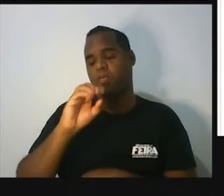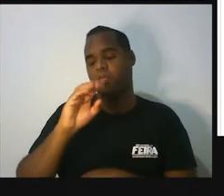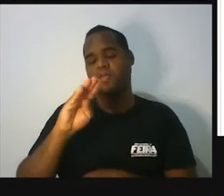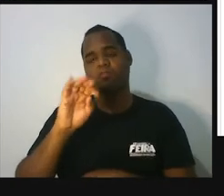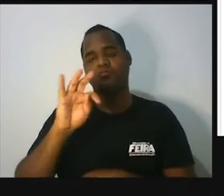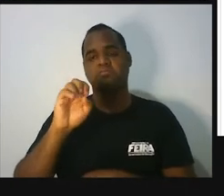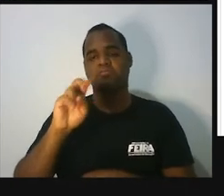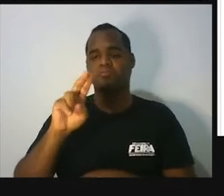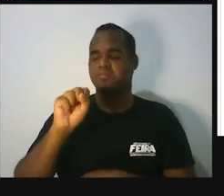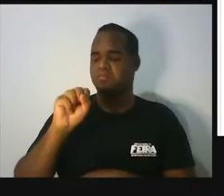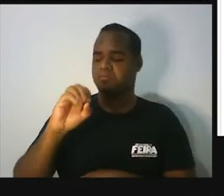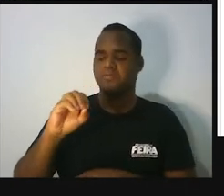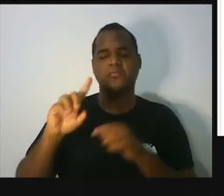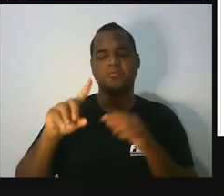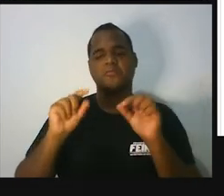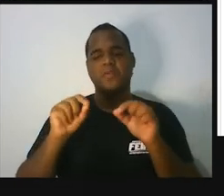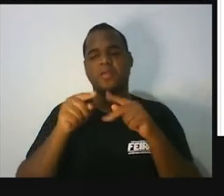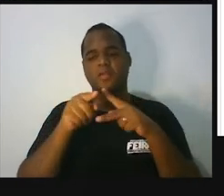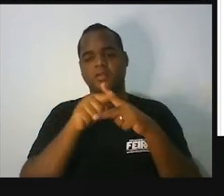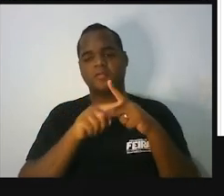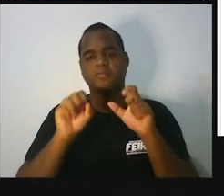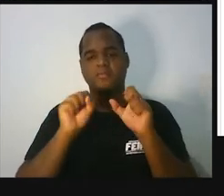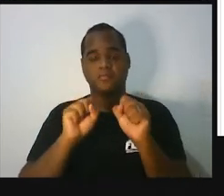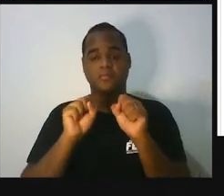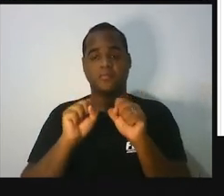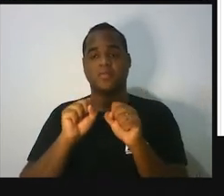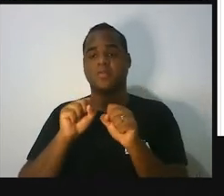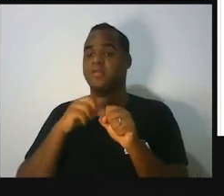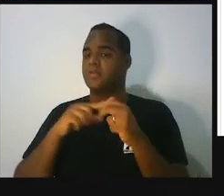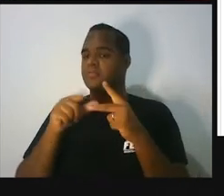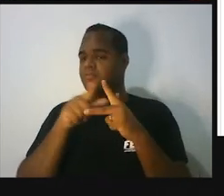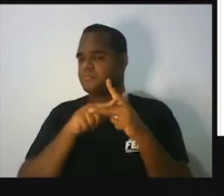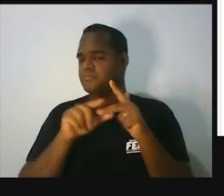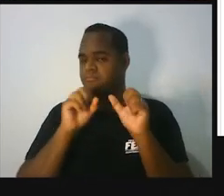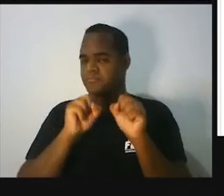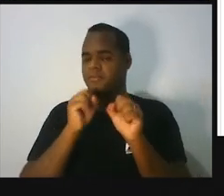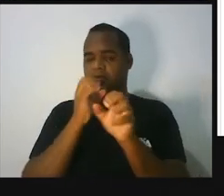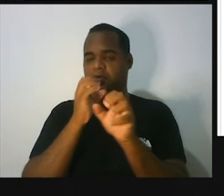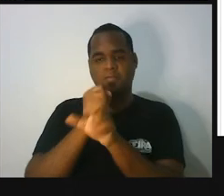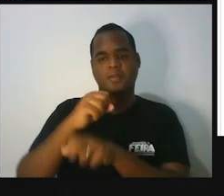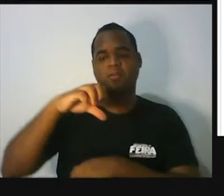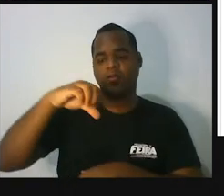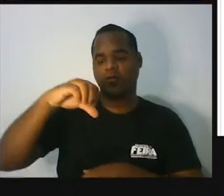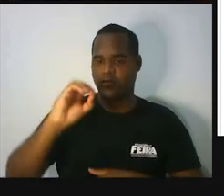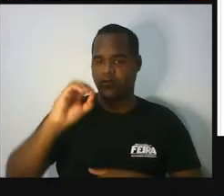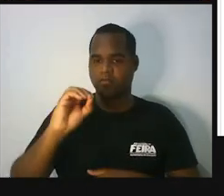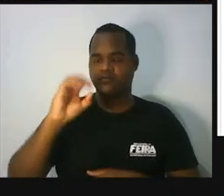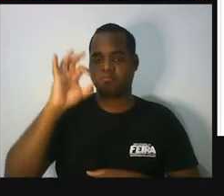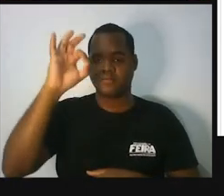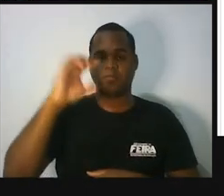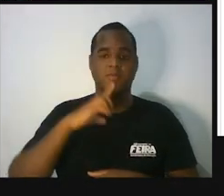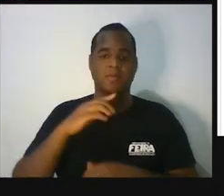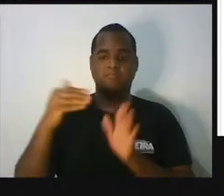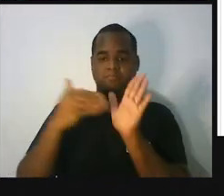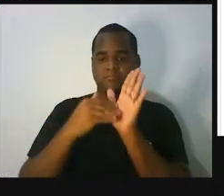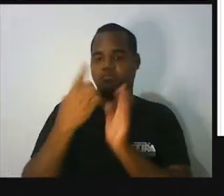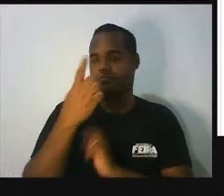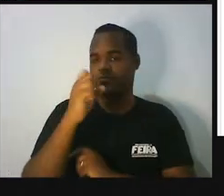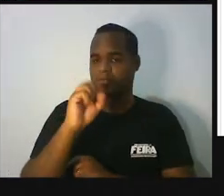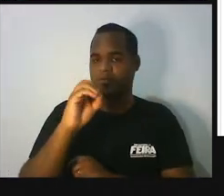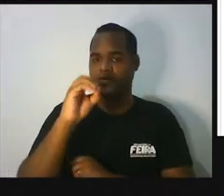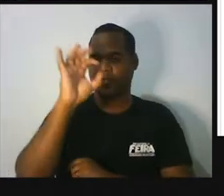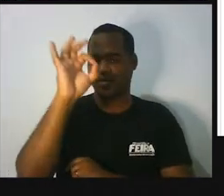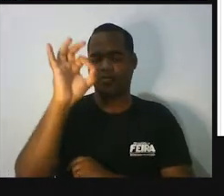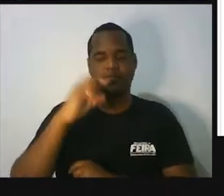O que é um ângulo obtuso? É um ângulo que tem medida entre 90 graus e 180 graus.